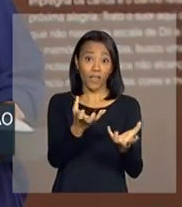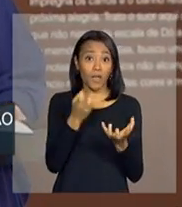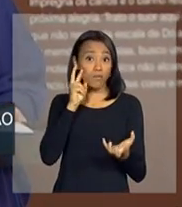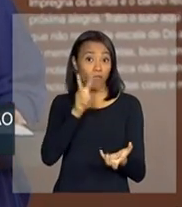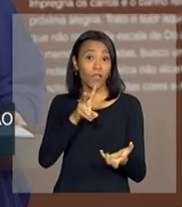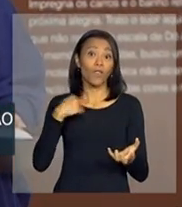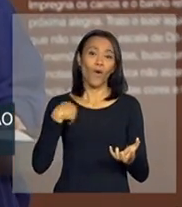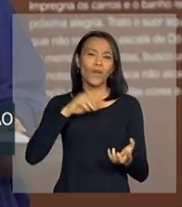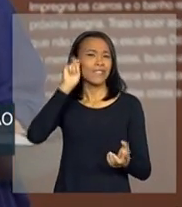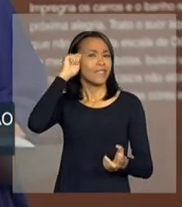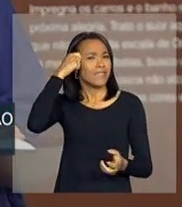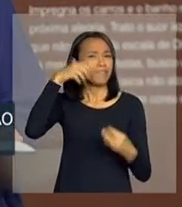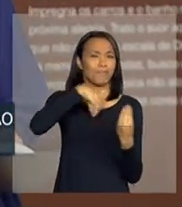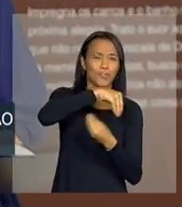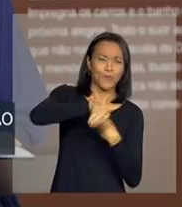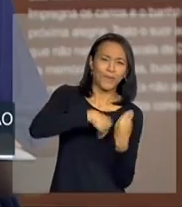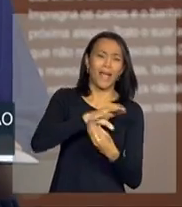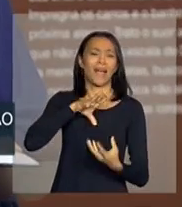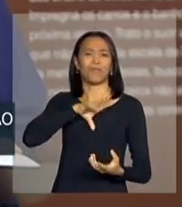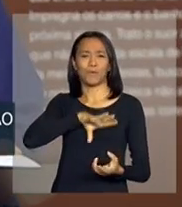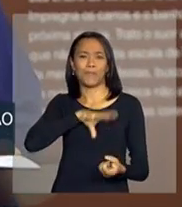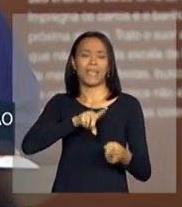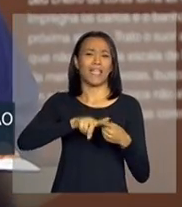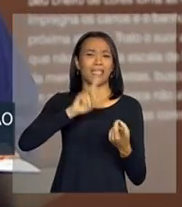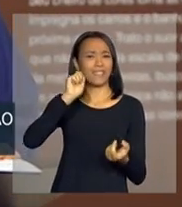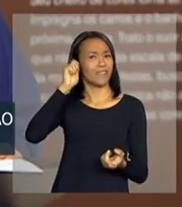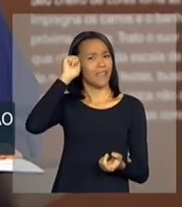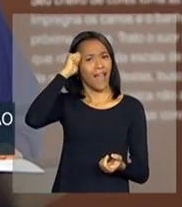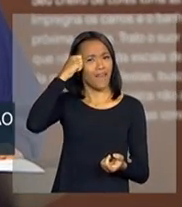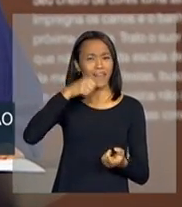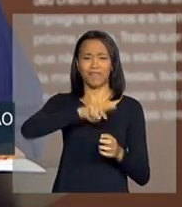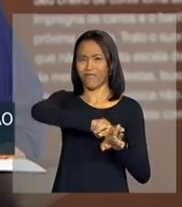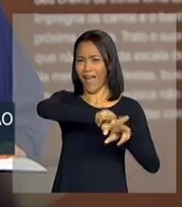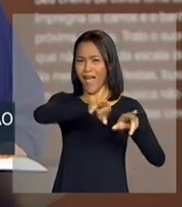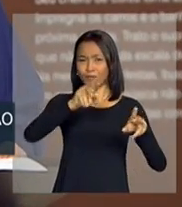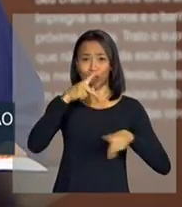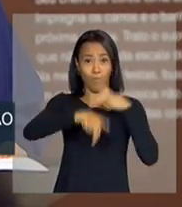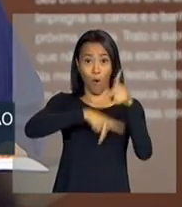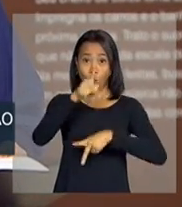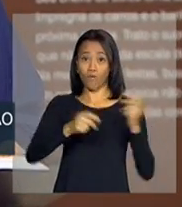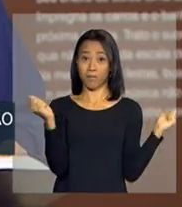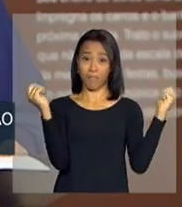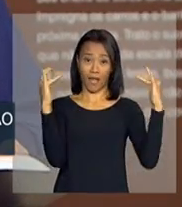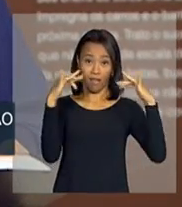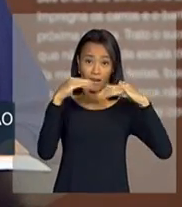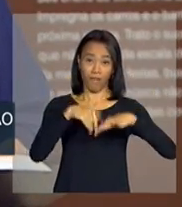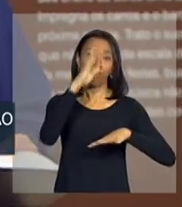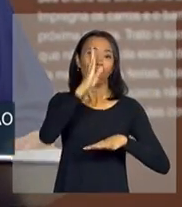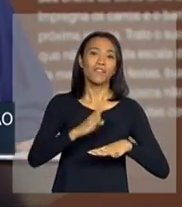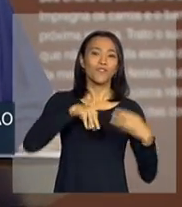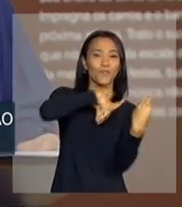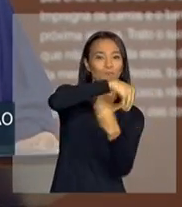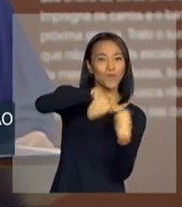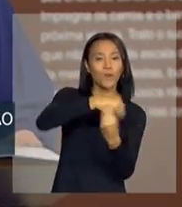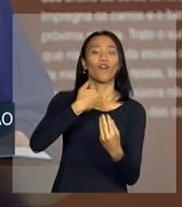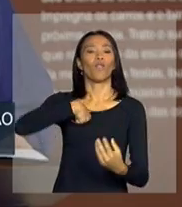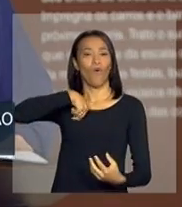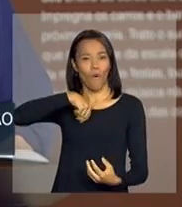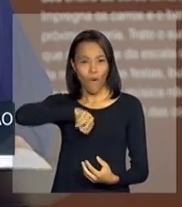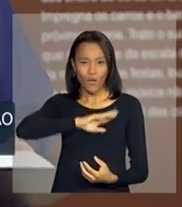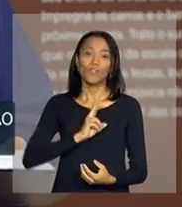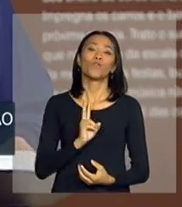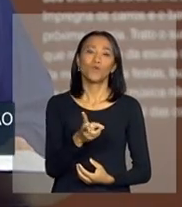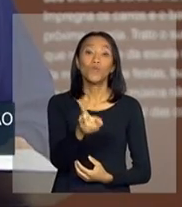porque somos todos indígenas, portugueses, africanos e tantos outros povos que trouxeram a sua expressão para cá e ainda continuamos sendo